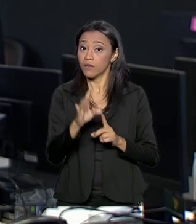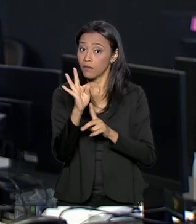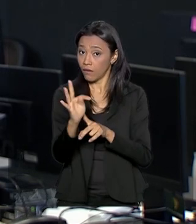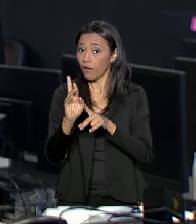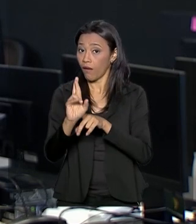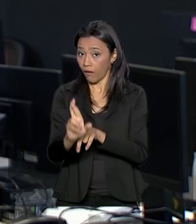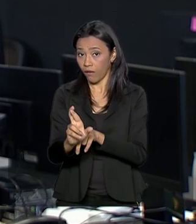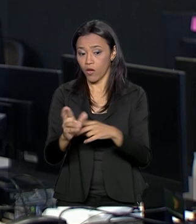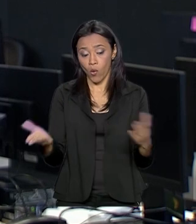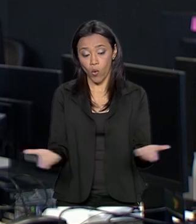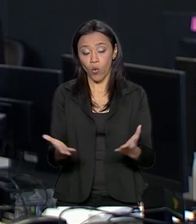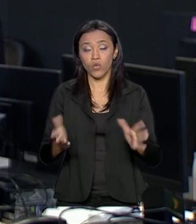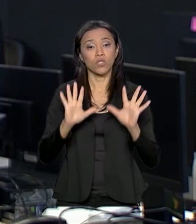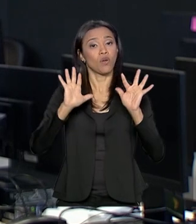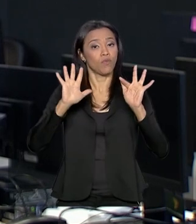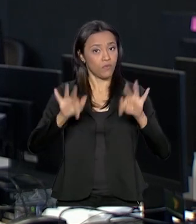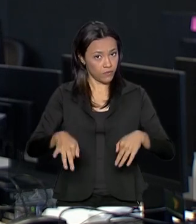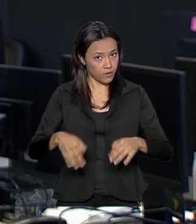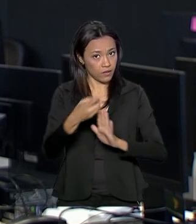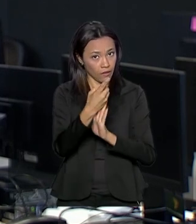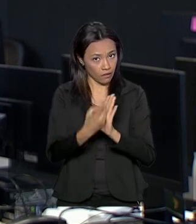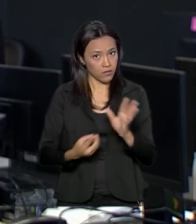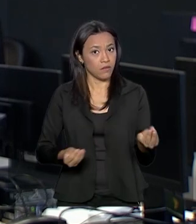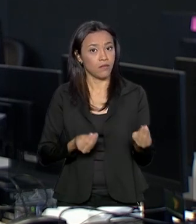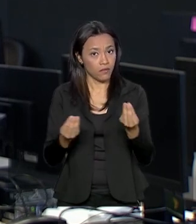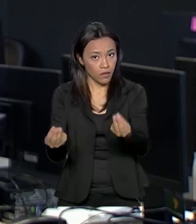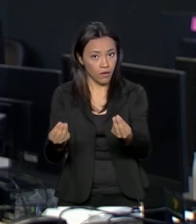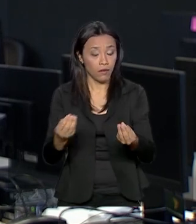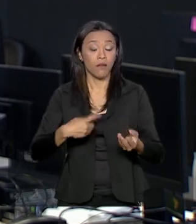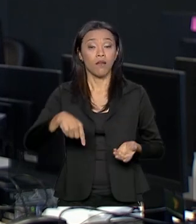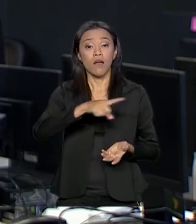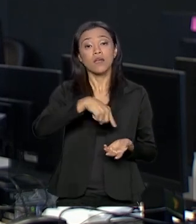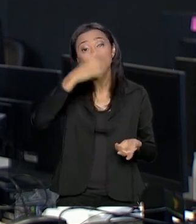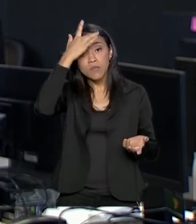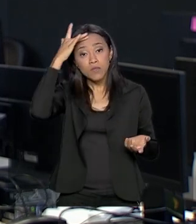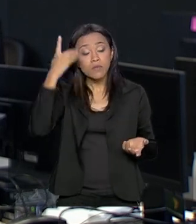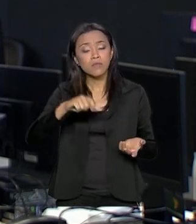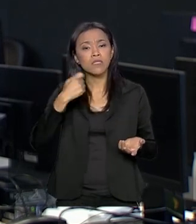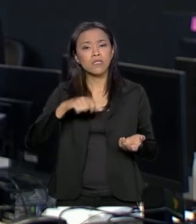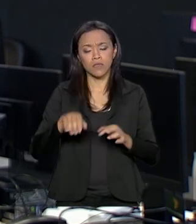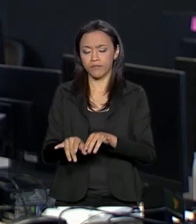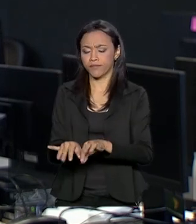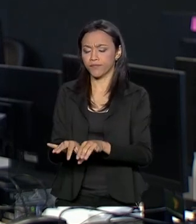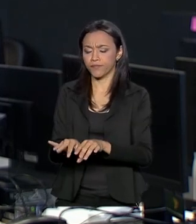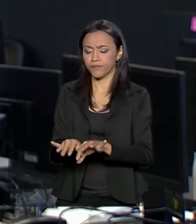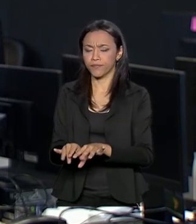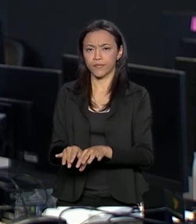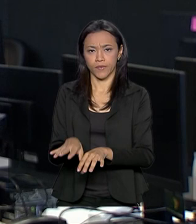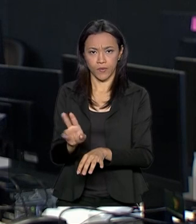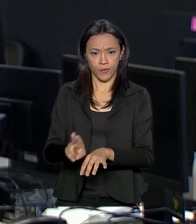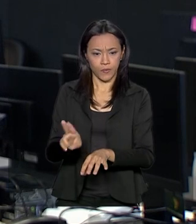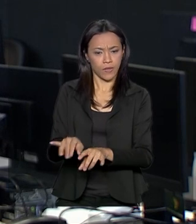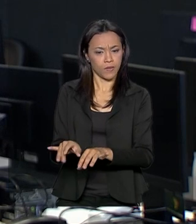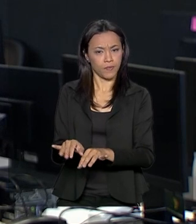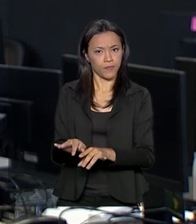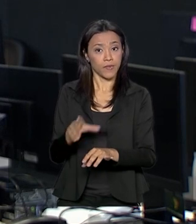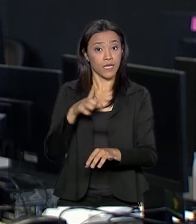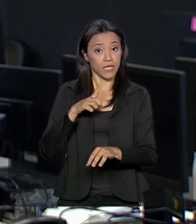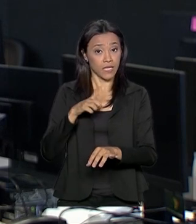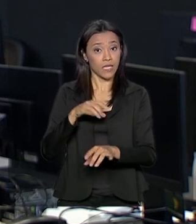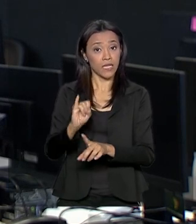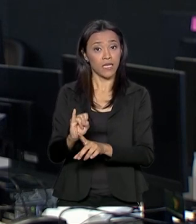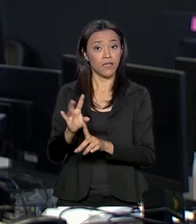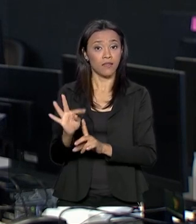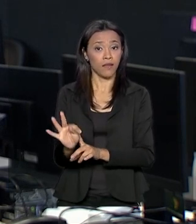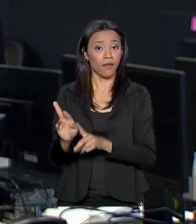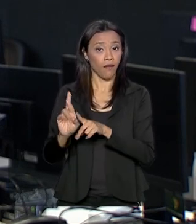às 23 horas e 59 minutos. Os proprietários devem fazer a declaração pelo computador utilizando o programa ITR